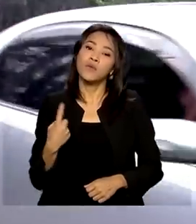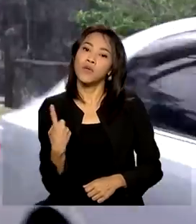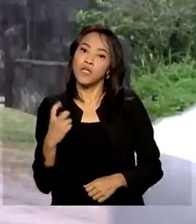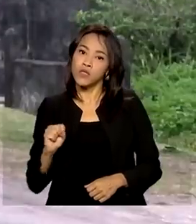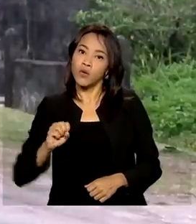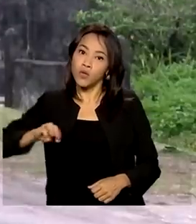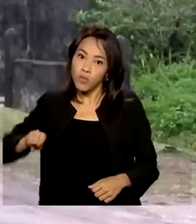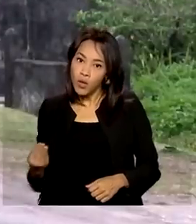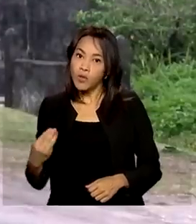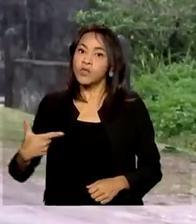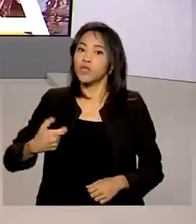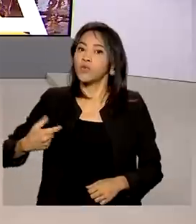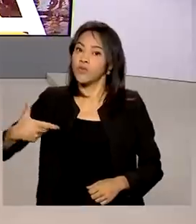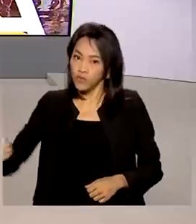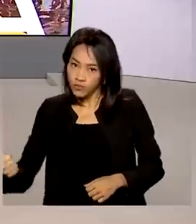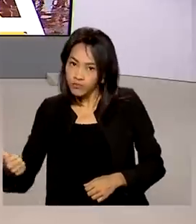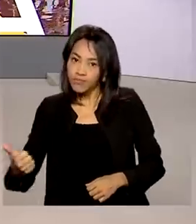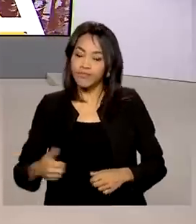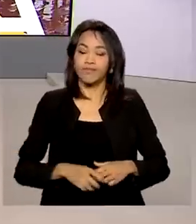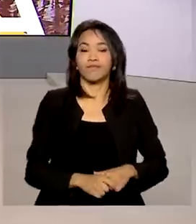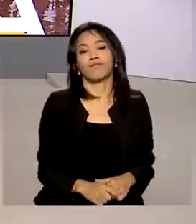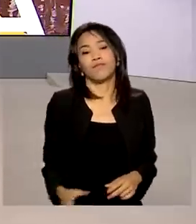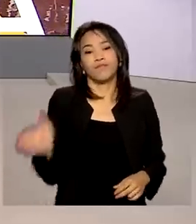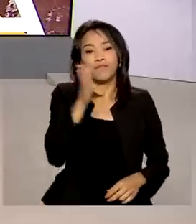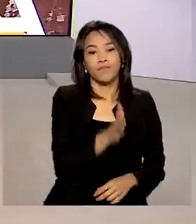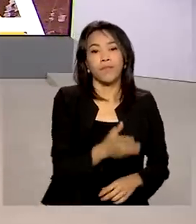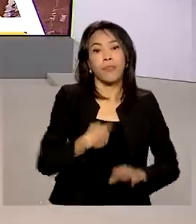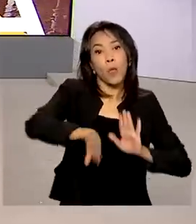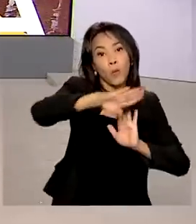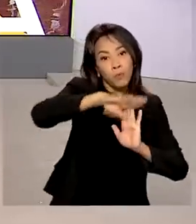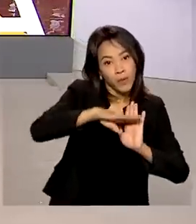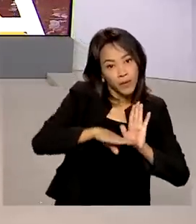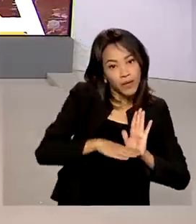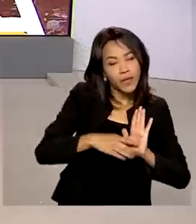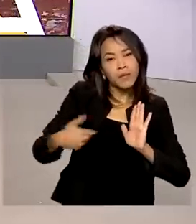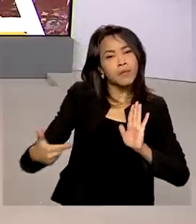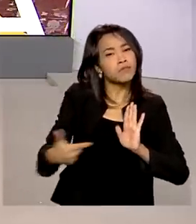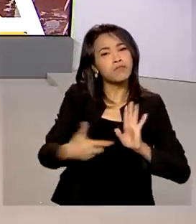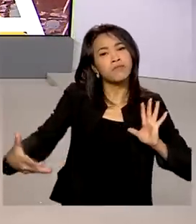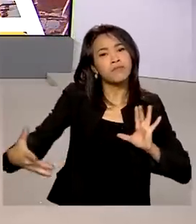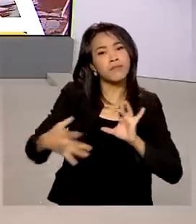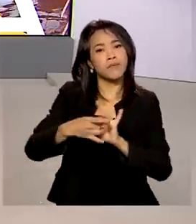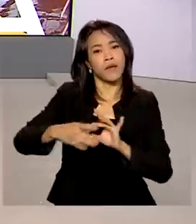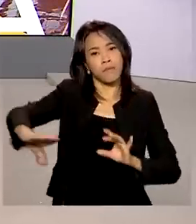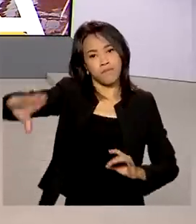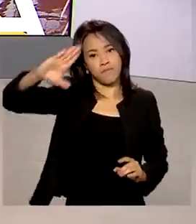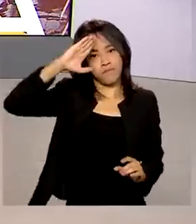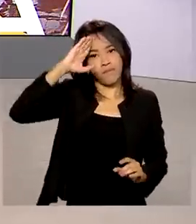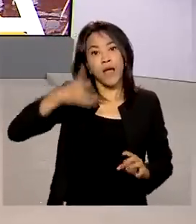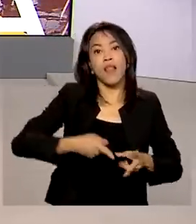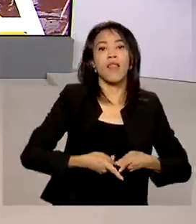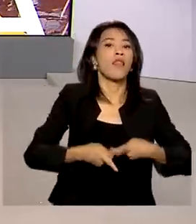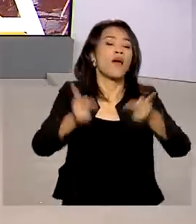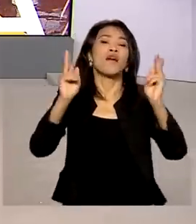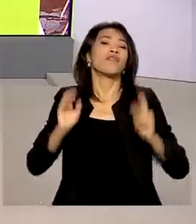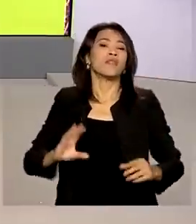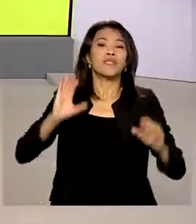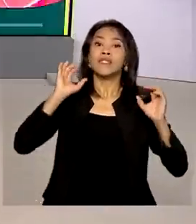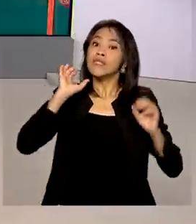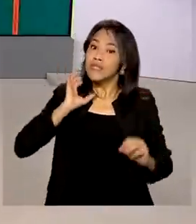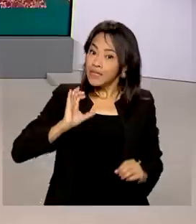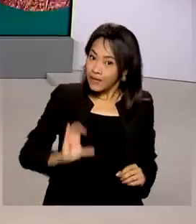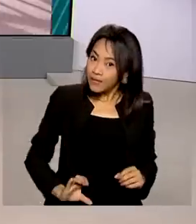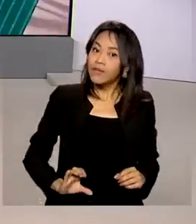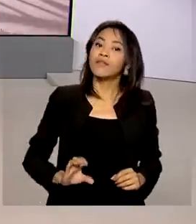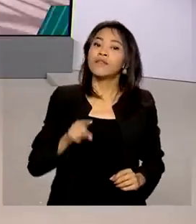em 2021. O programa Calha Norte das Forças Armadas leva cidadania para a região amazônica